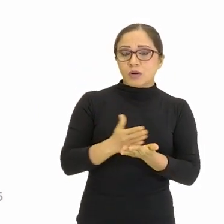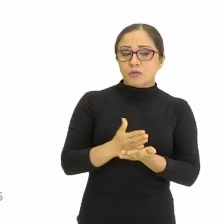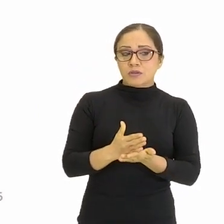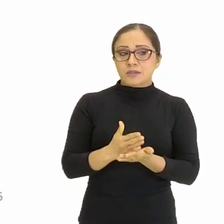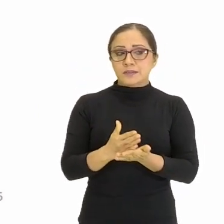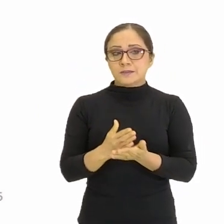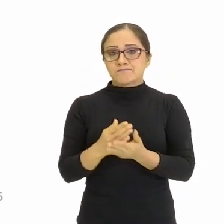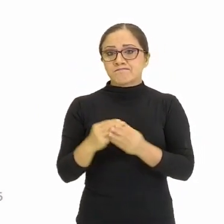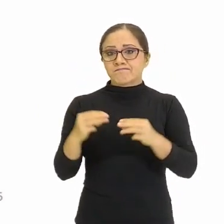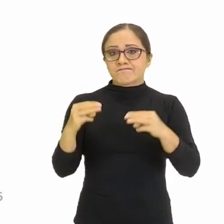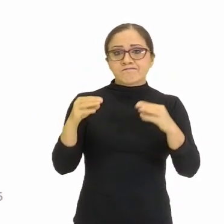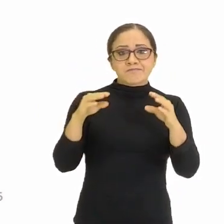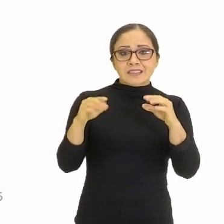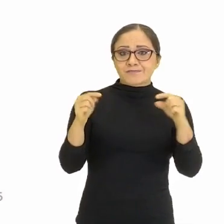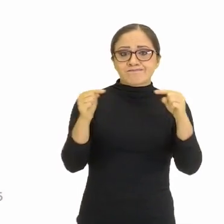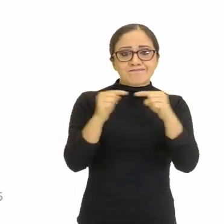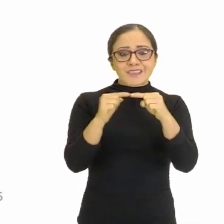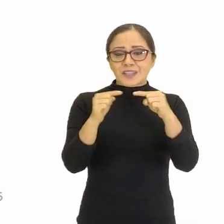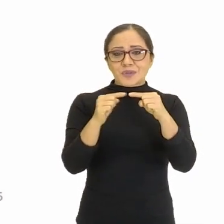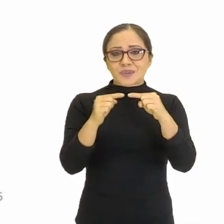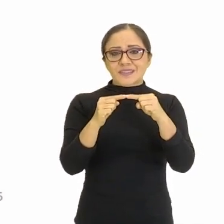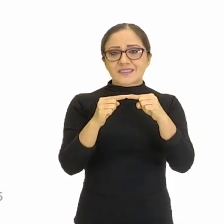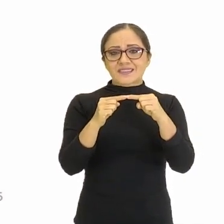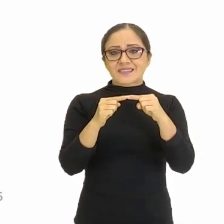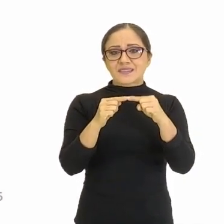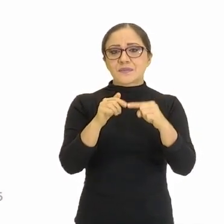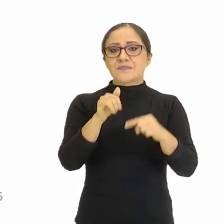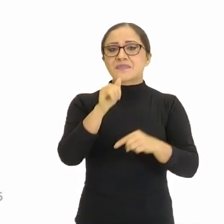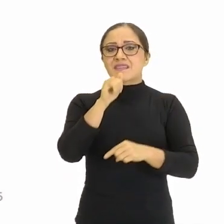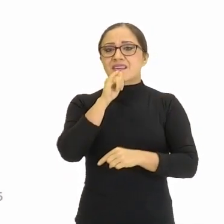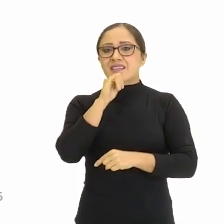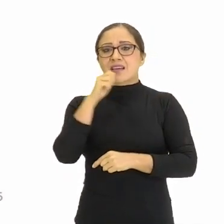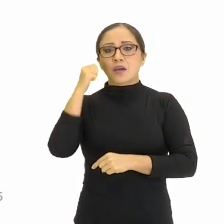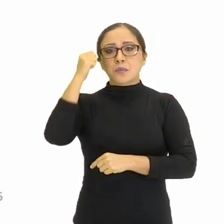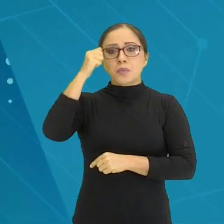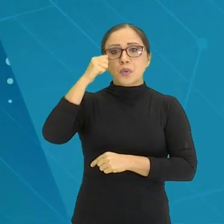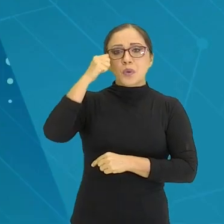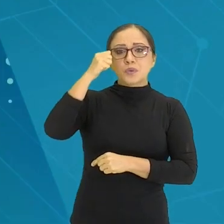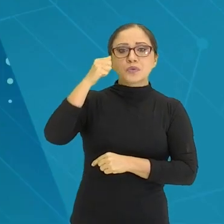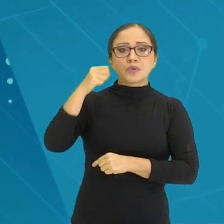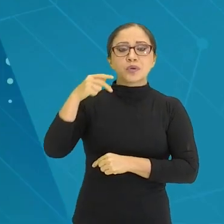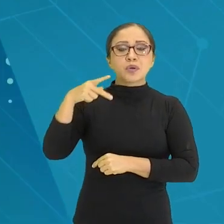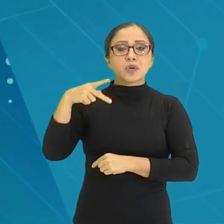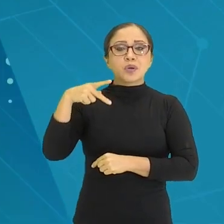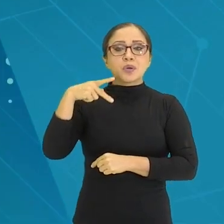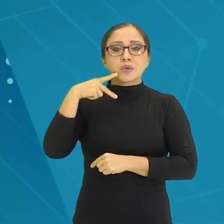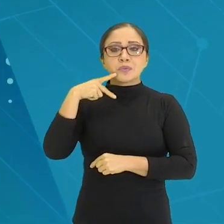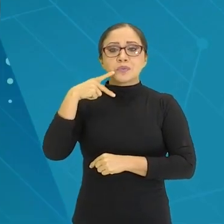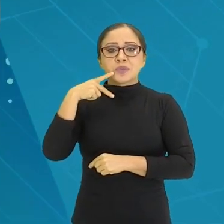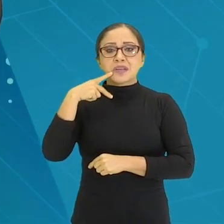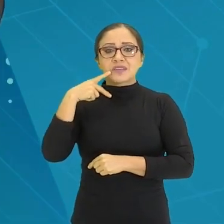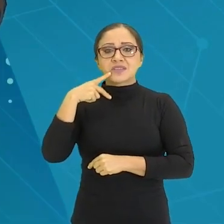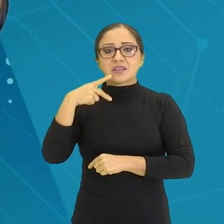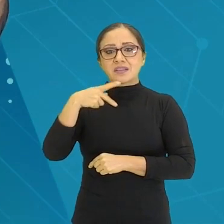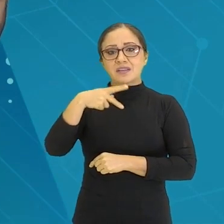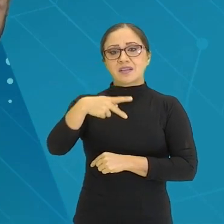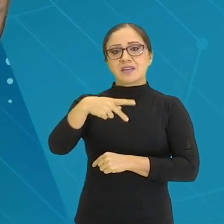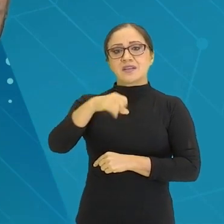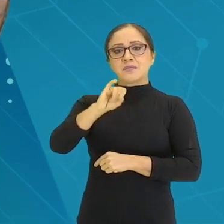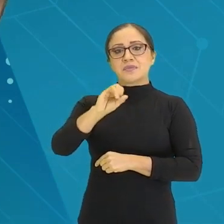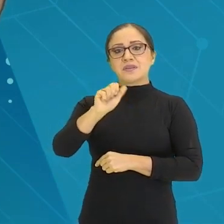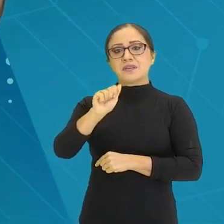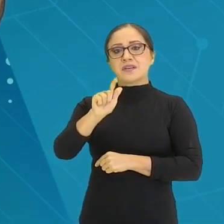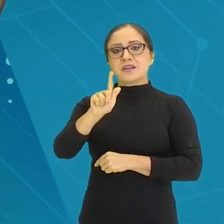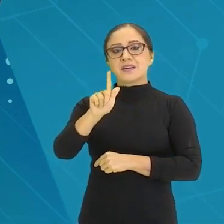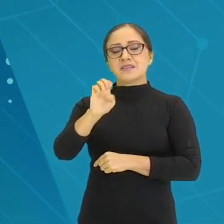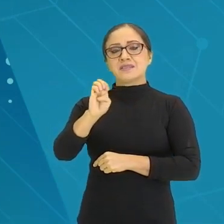Piaget, o que aconteceu? Esse novo copo causa um desequilíbrio cognitivo nesse aluno. Esse aluno cognitivamente